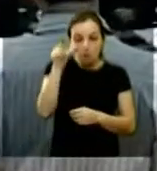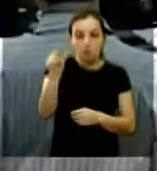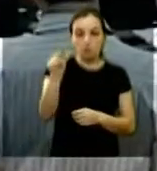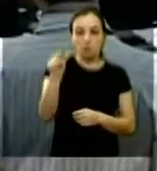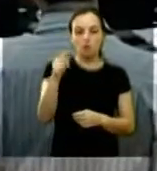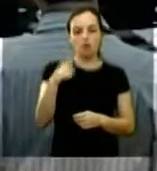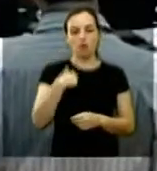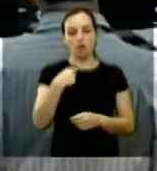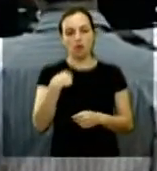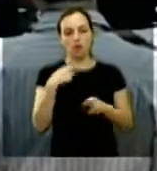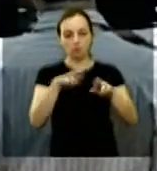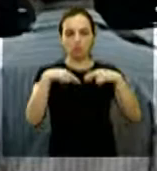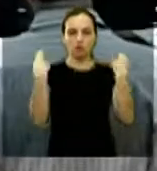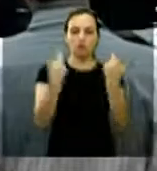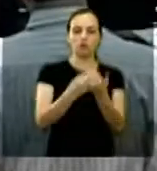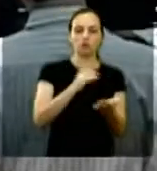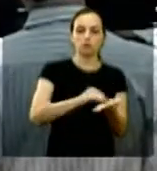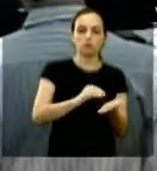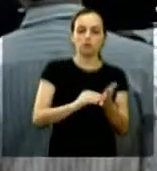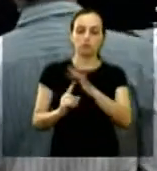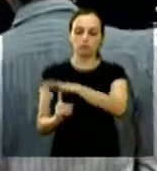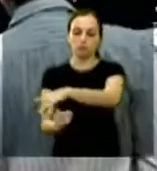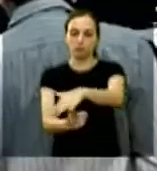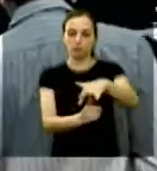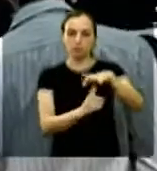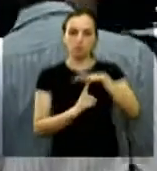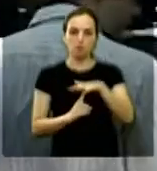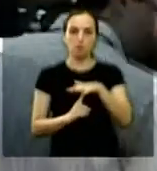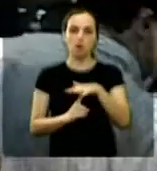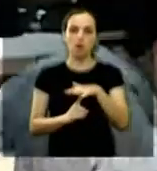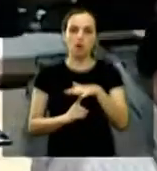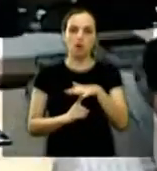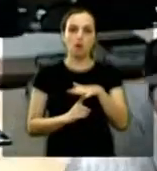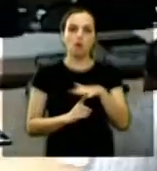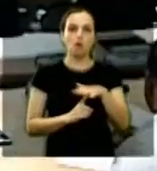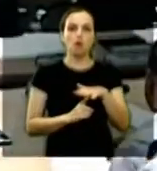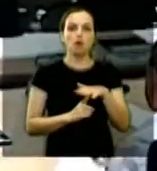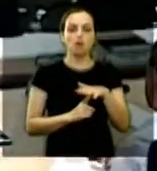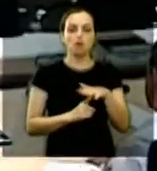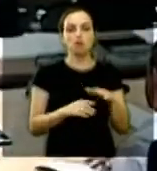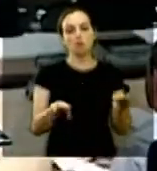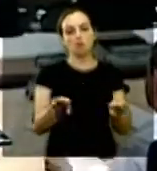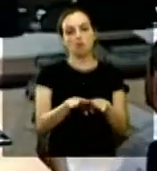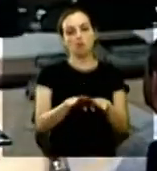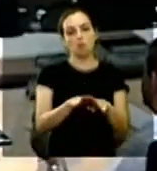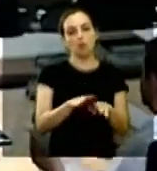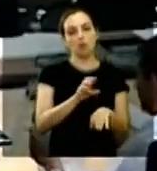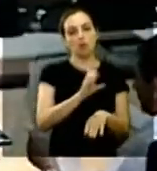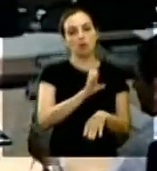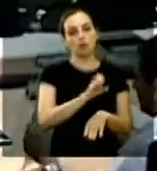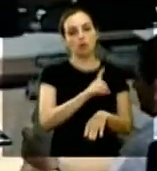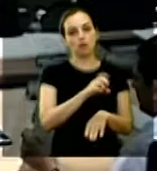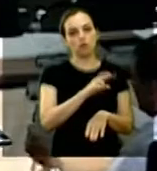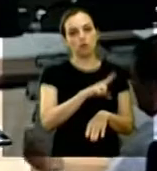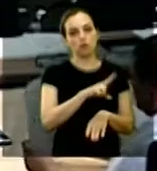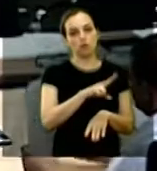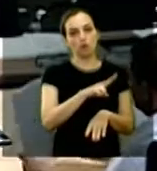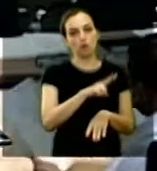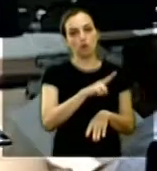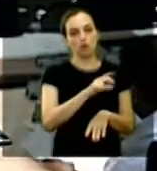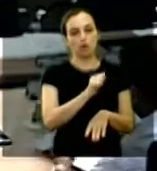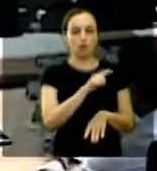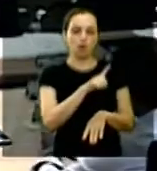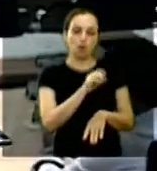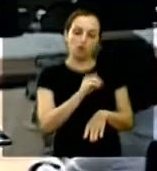eu estive em reunião com o secretário do meio ambiente e o Edivaldo da ouvidoria também que trouxeram um relatório imenso